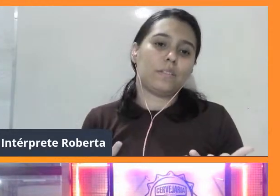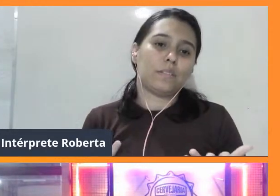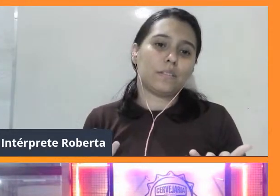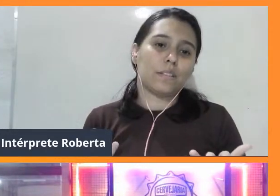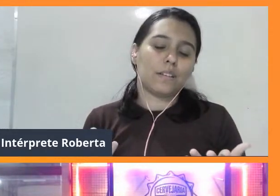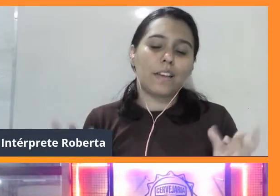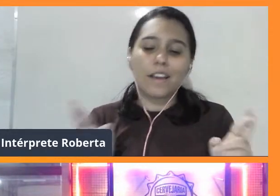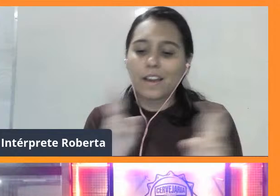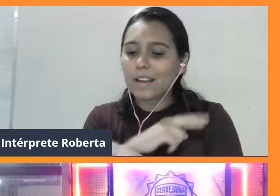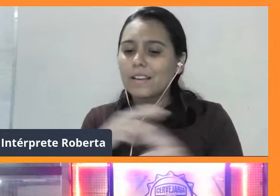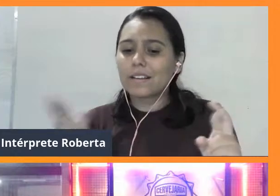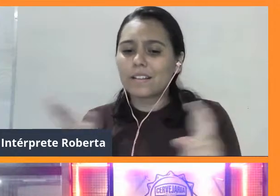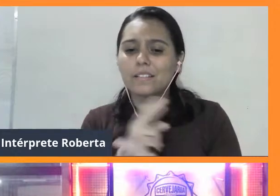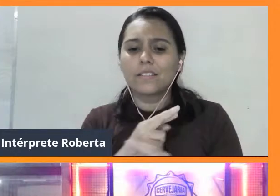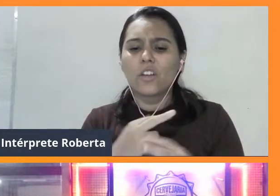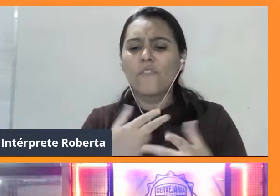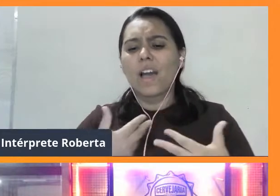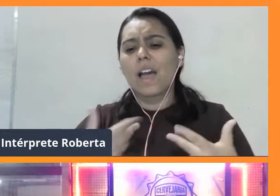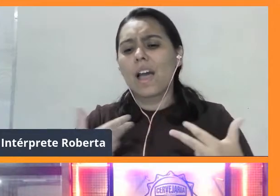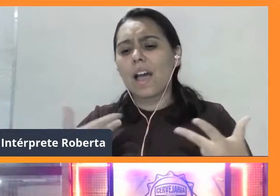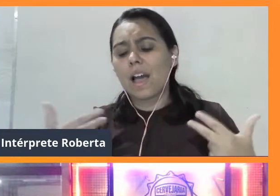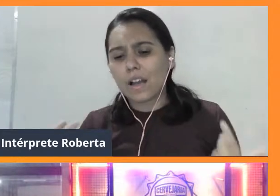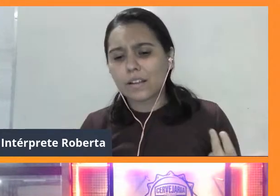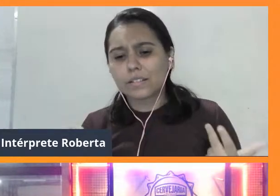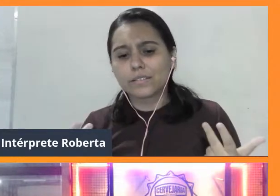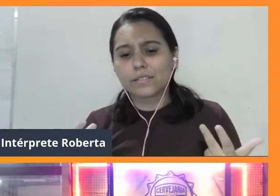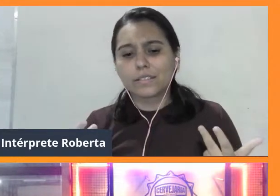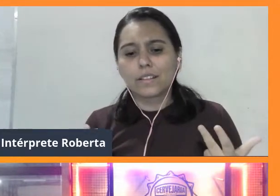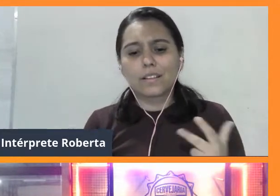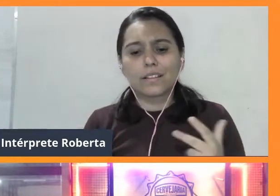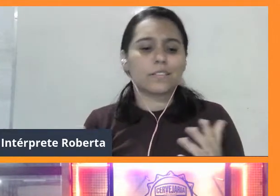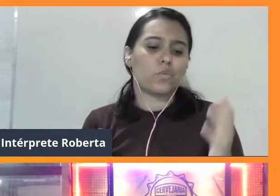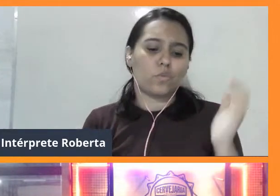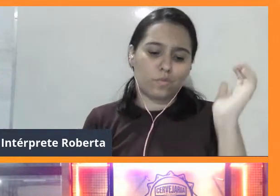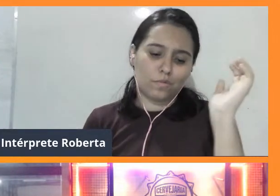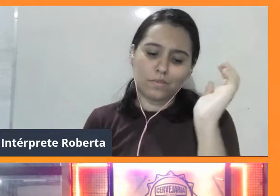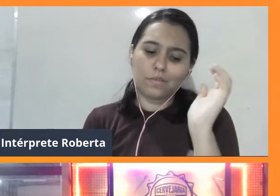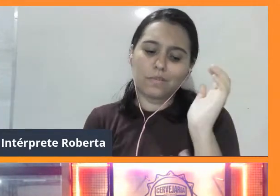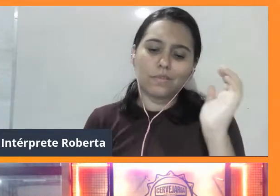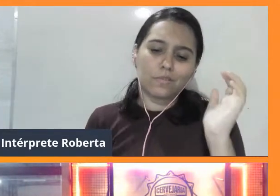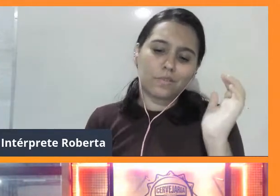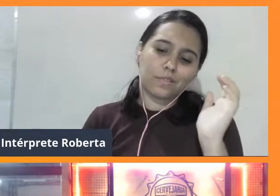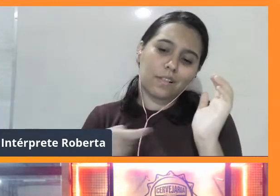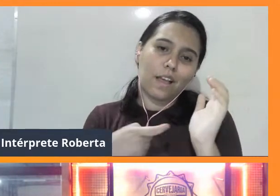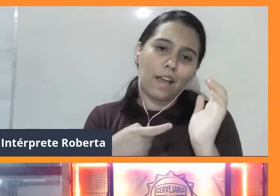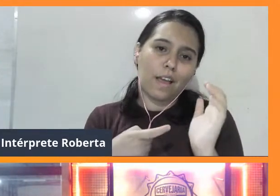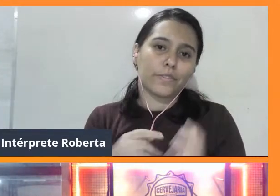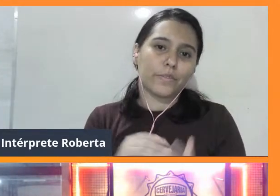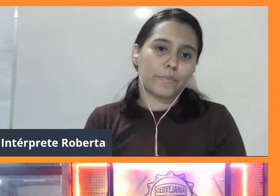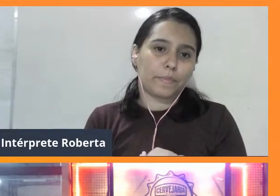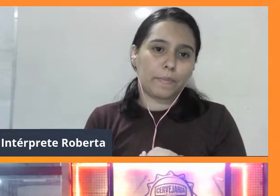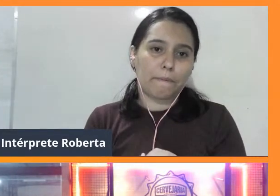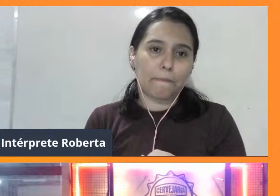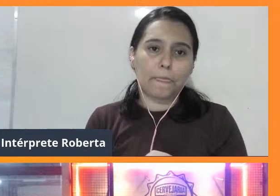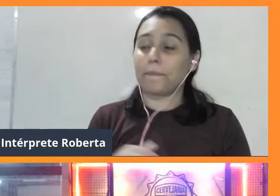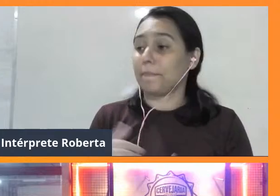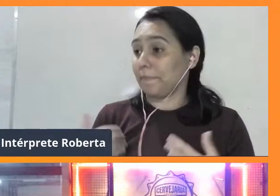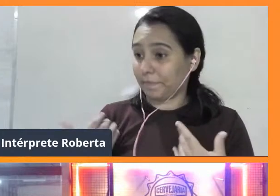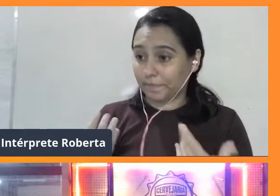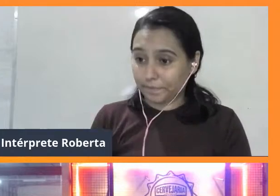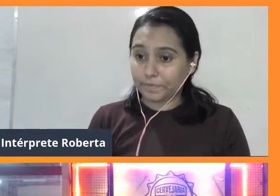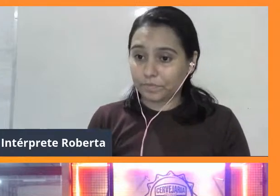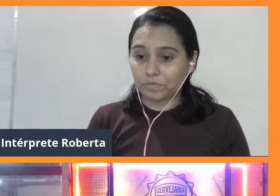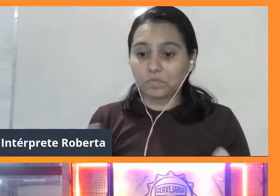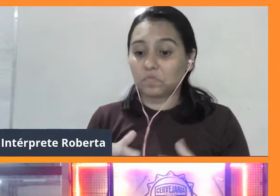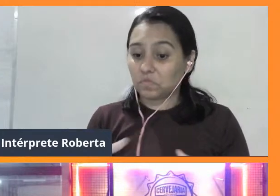de forma de relacionamento, né? Entre os lagartos. Então, gente, assim, tudo que vocês falaram ocorre. Não necessariamente